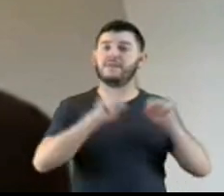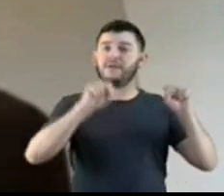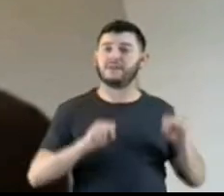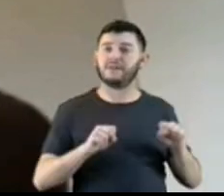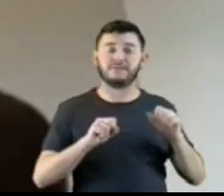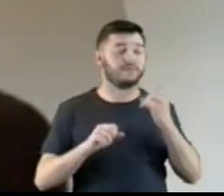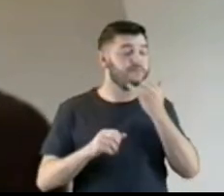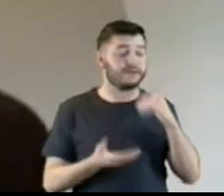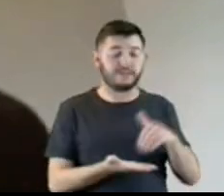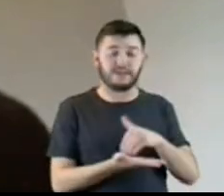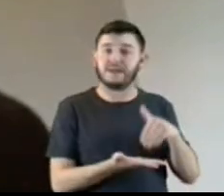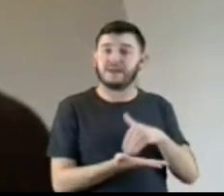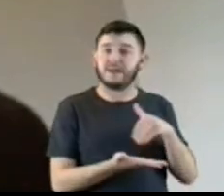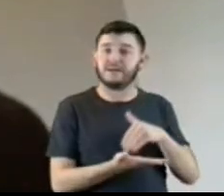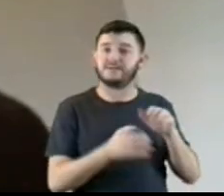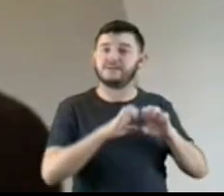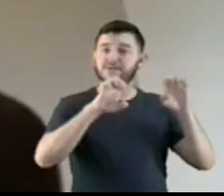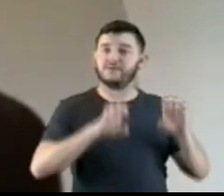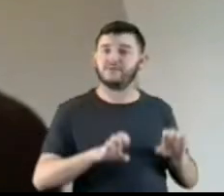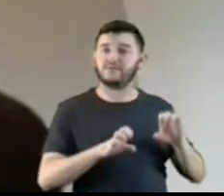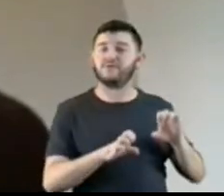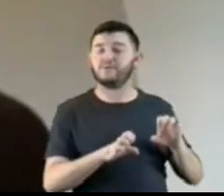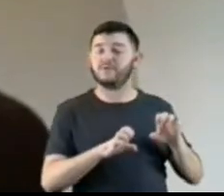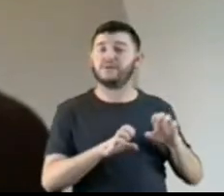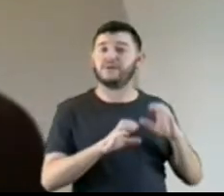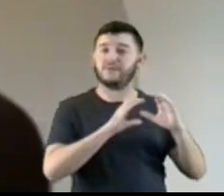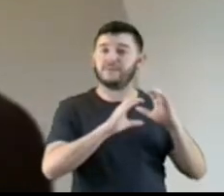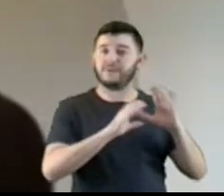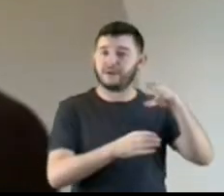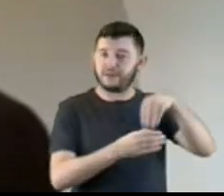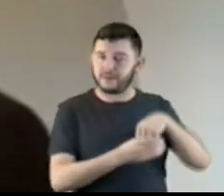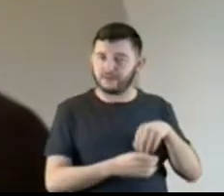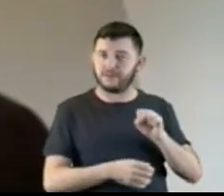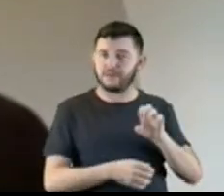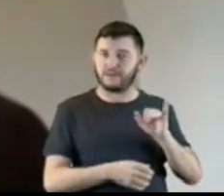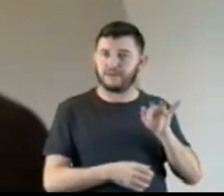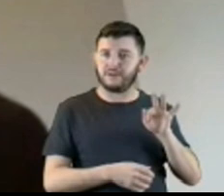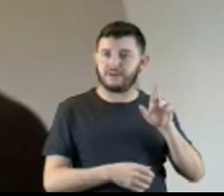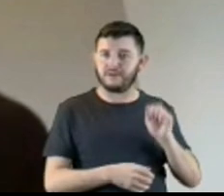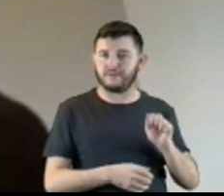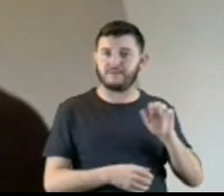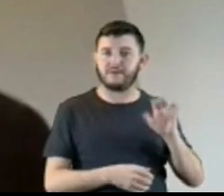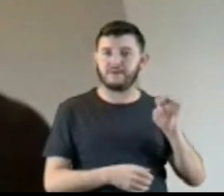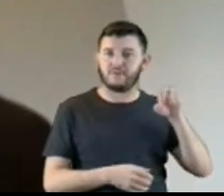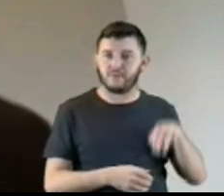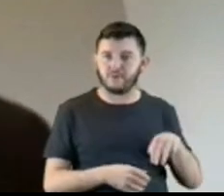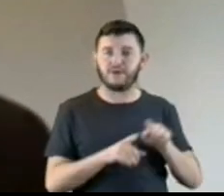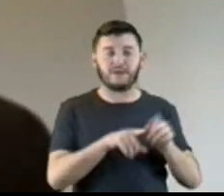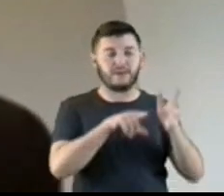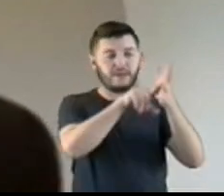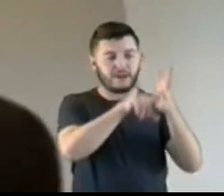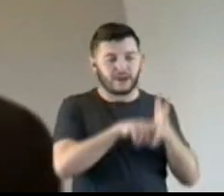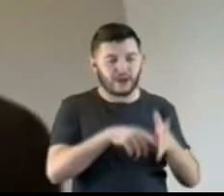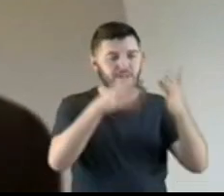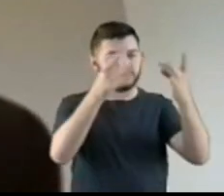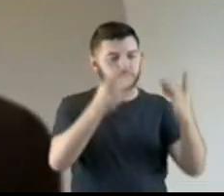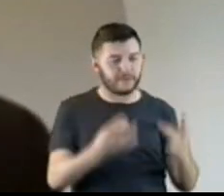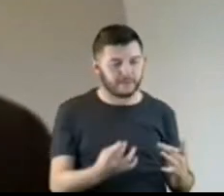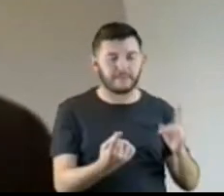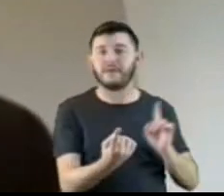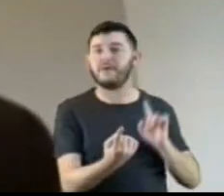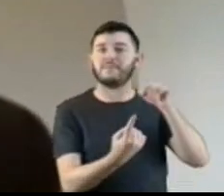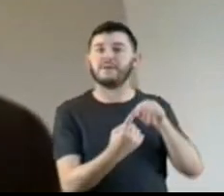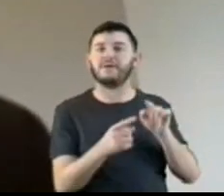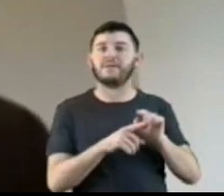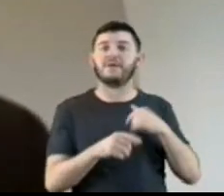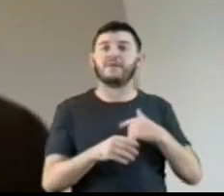conclua a análise da minuta do edital em relação aos pontos que foram objeto de restrição submeta as propostas decorrentes à manifestação